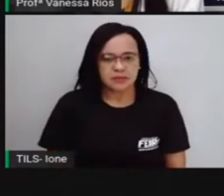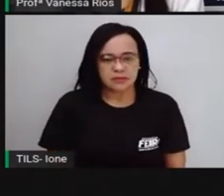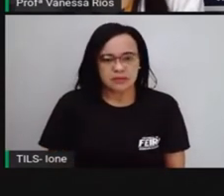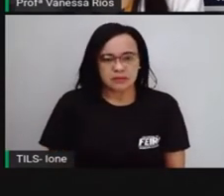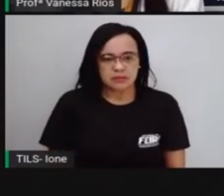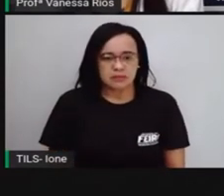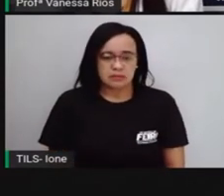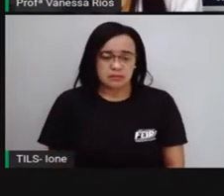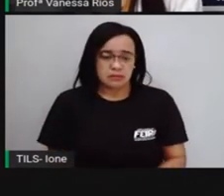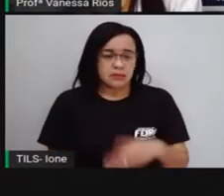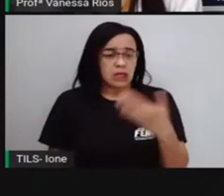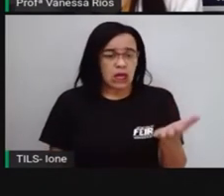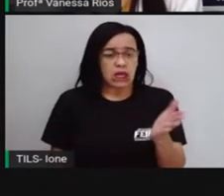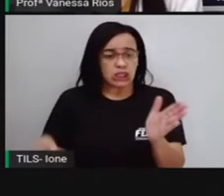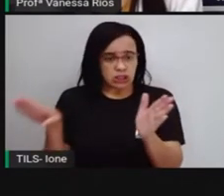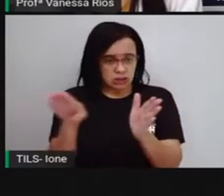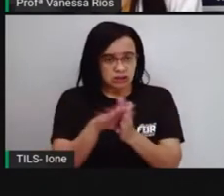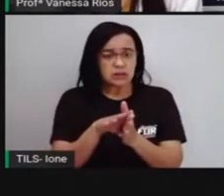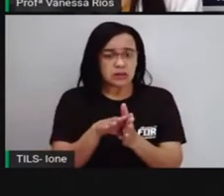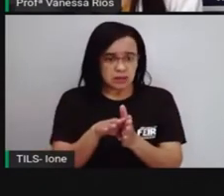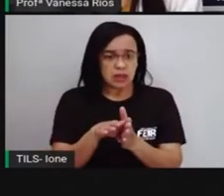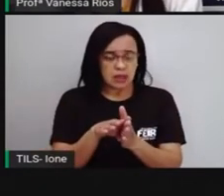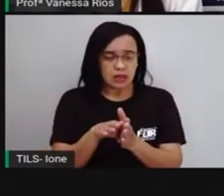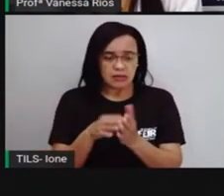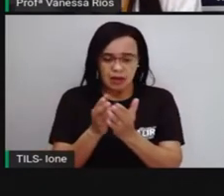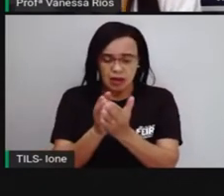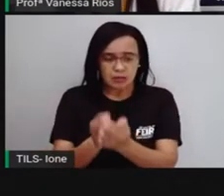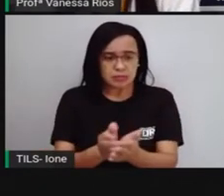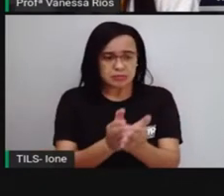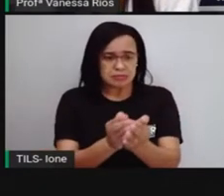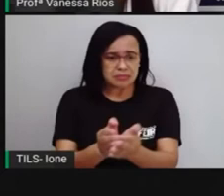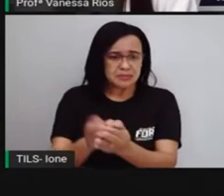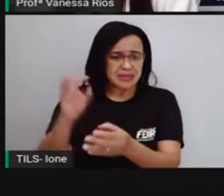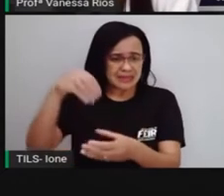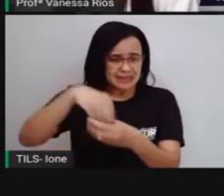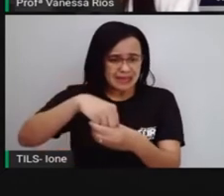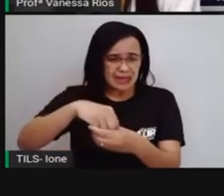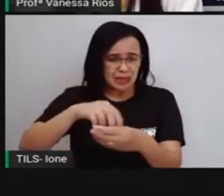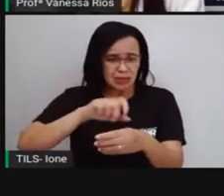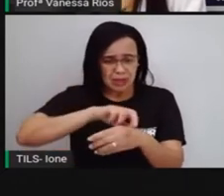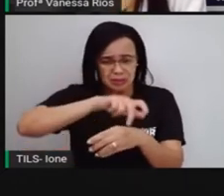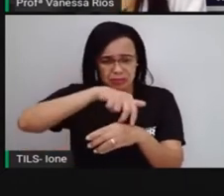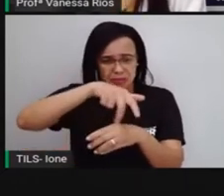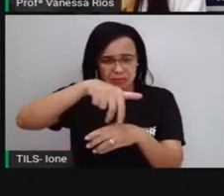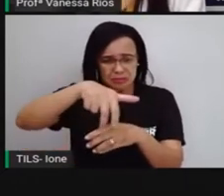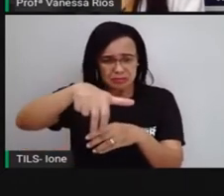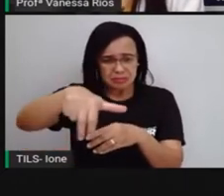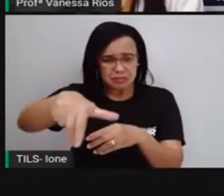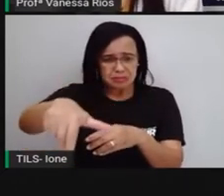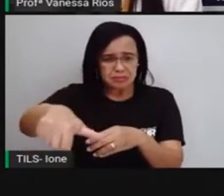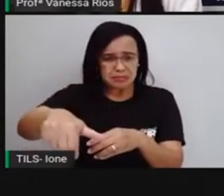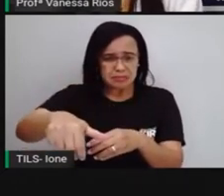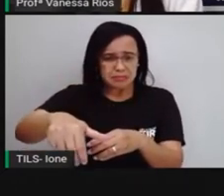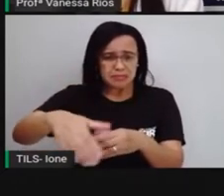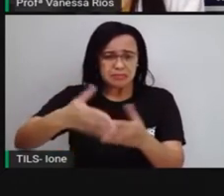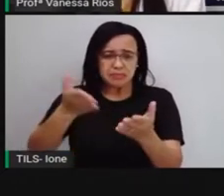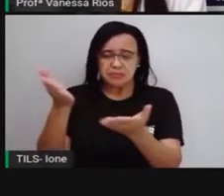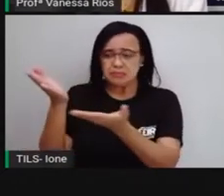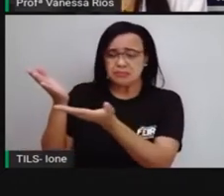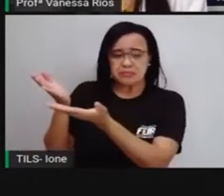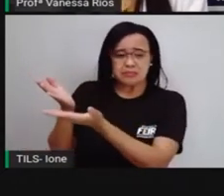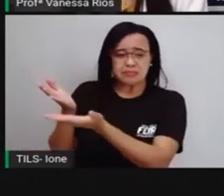E aí quando chegavam, quando desembarcavam, eles eram colocados aí à disposição, né?